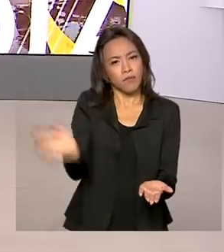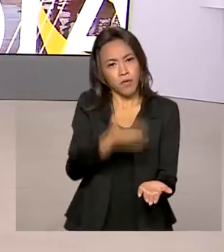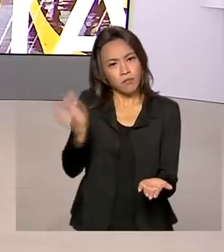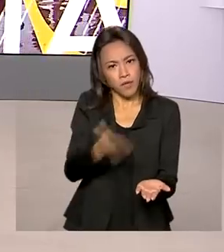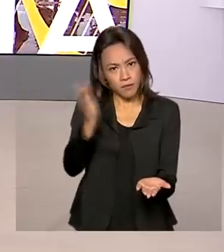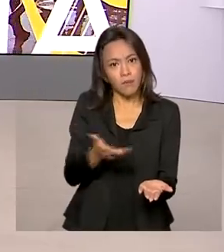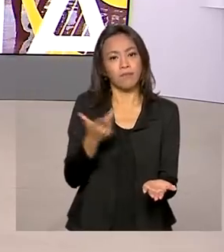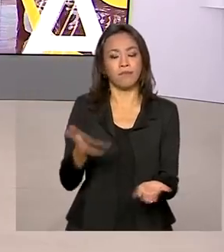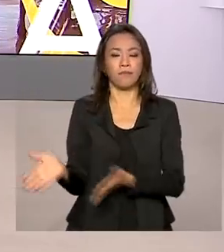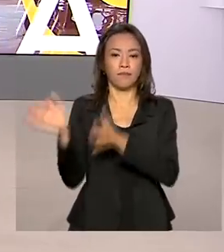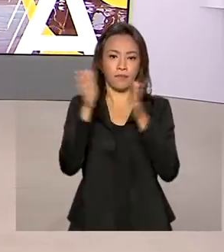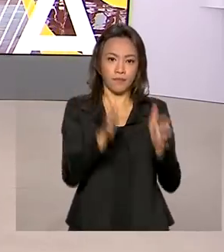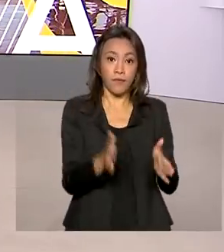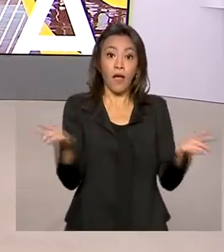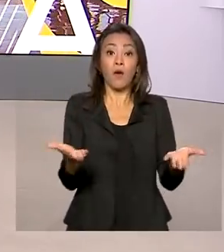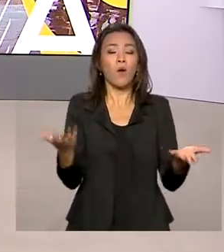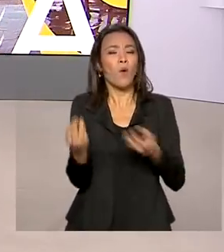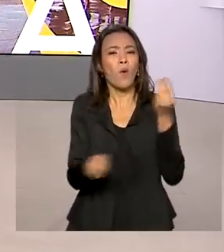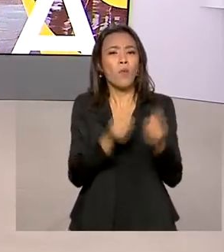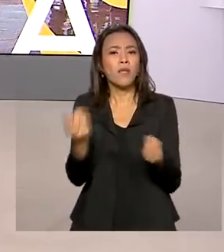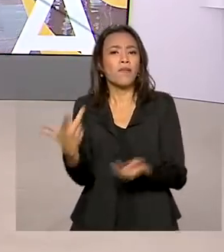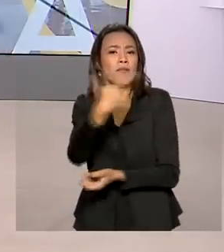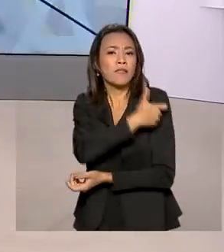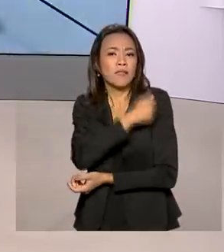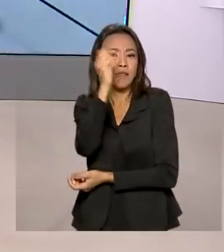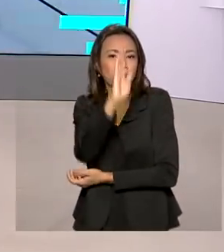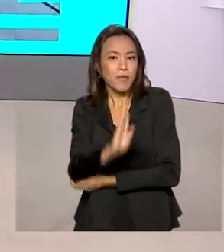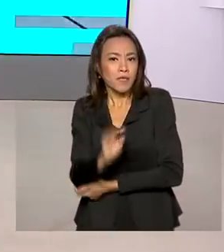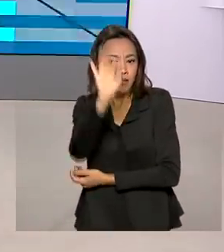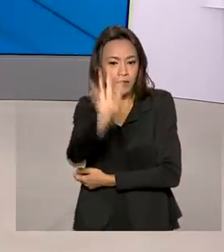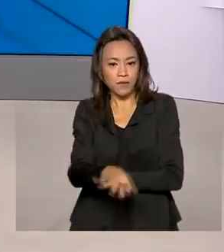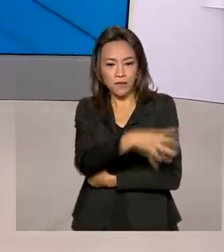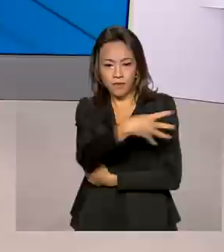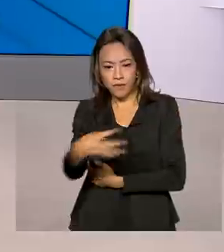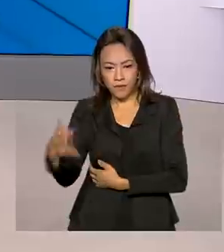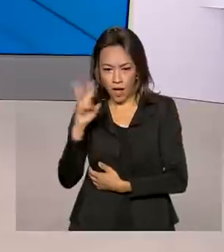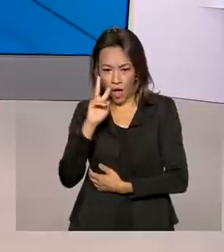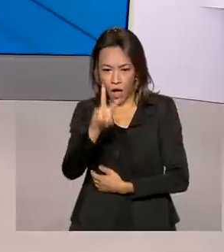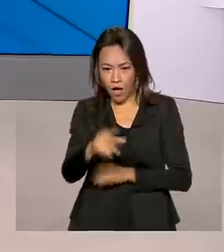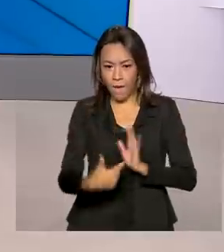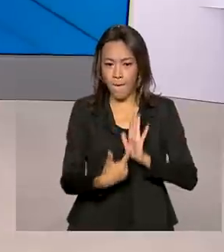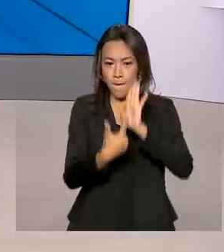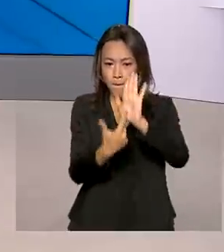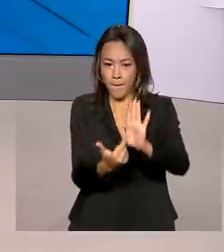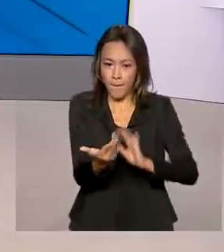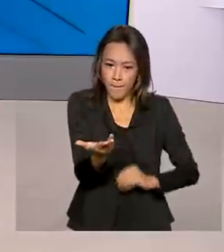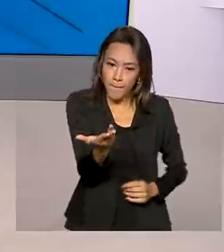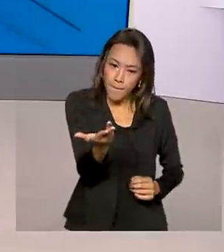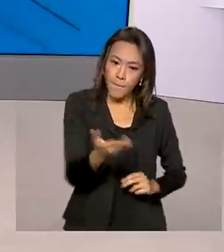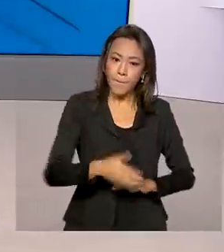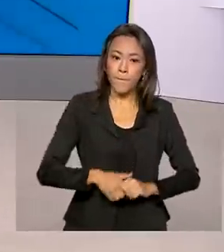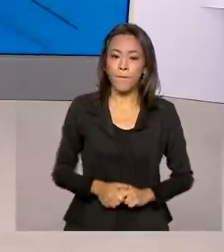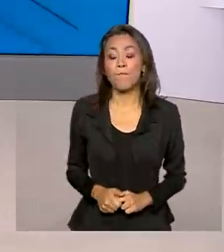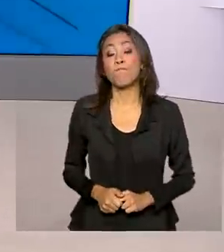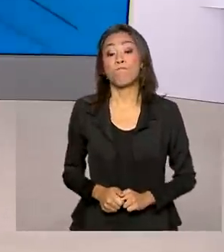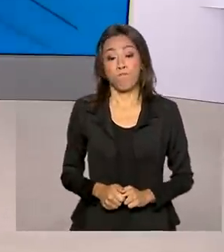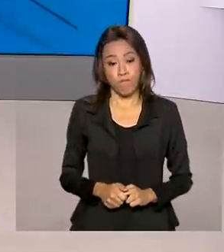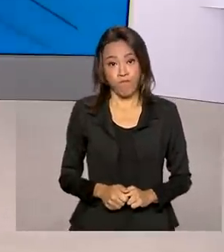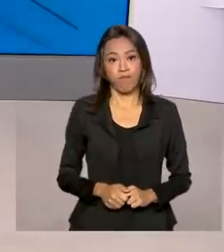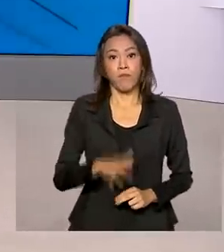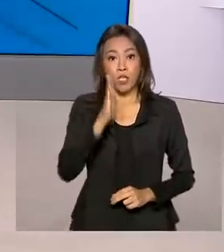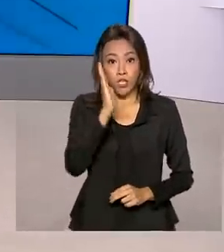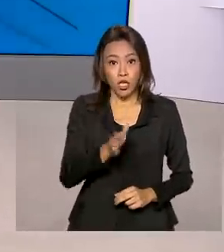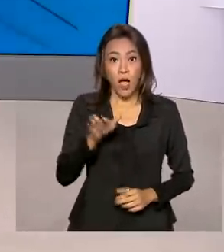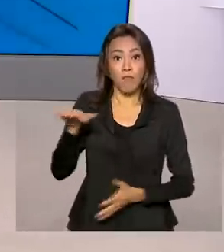Vamos conferir agora como está a vacinação no Brasil. Os números estão aqui, vão aparecer aqui no nosso telão. Bom, as doses